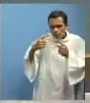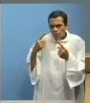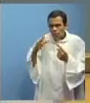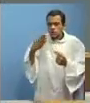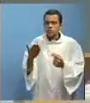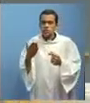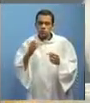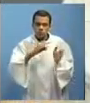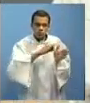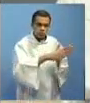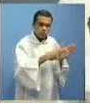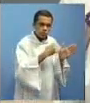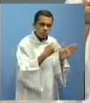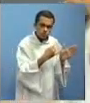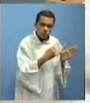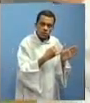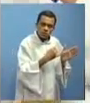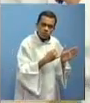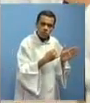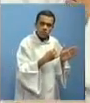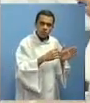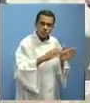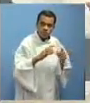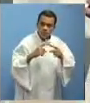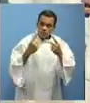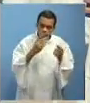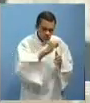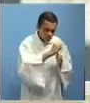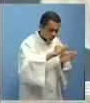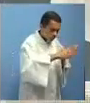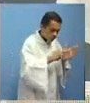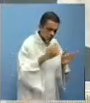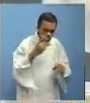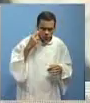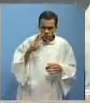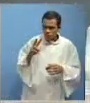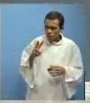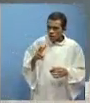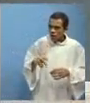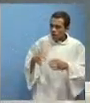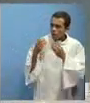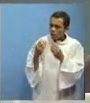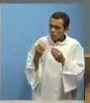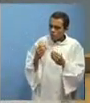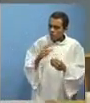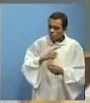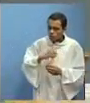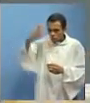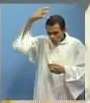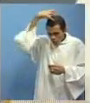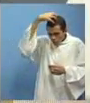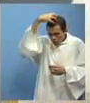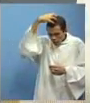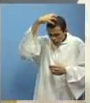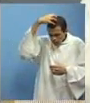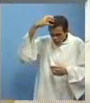medo de ir para lá, gente, São José, o pai de Jesus, teve medo de ir para lá, porque ele